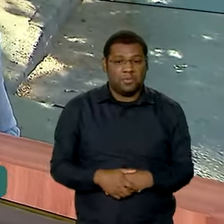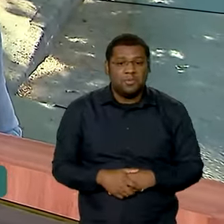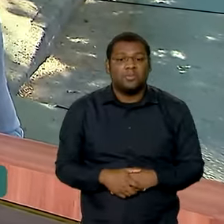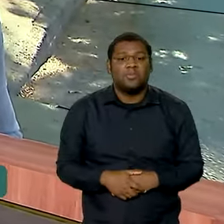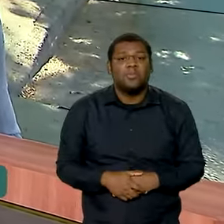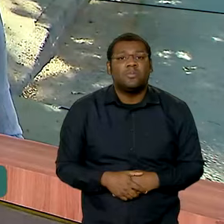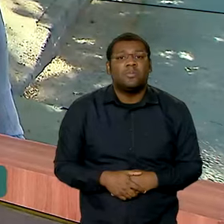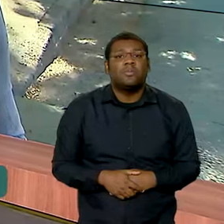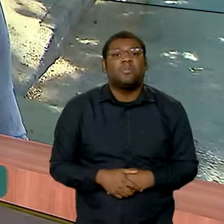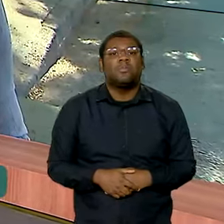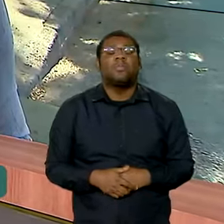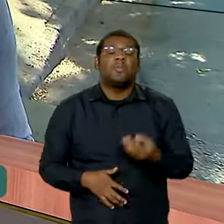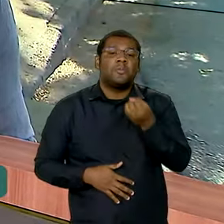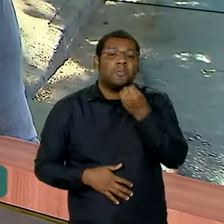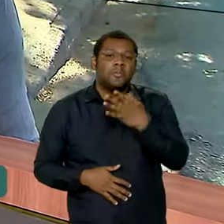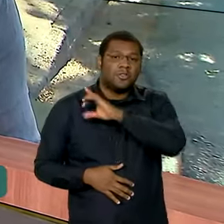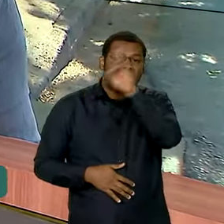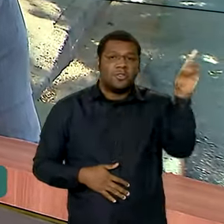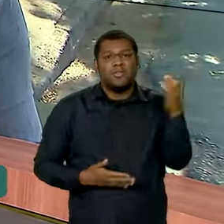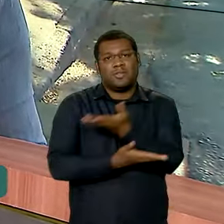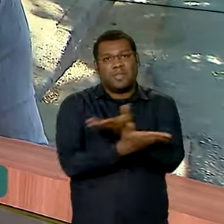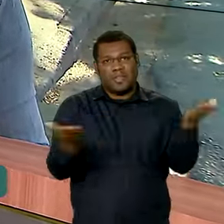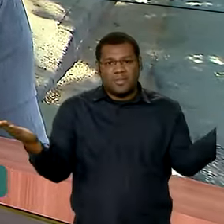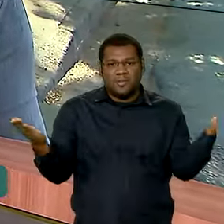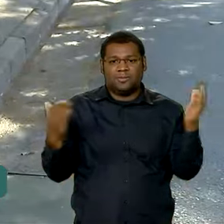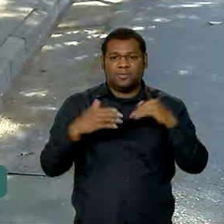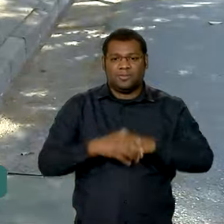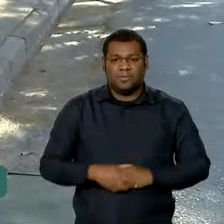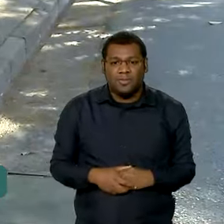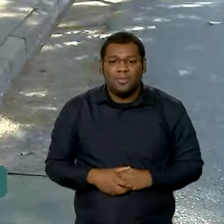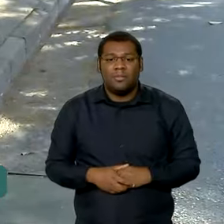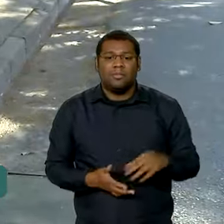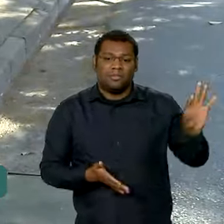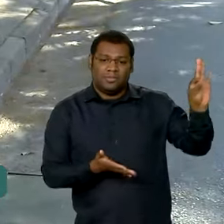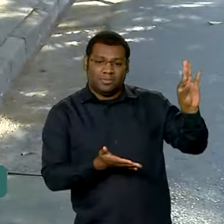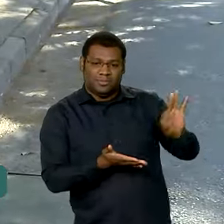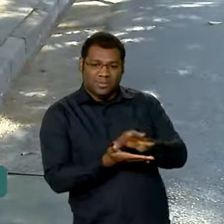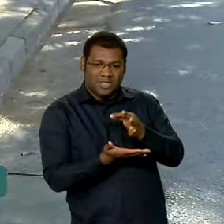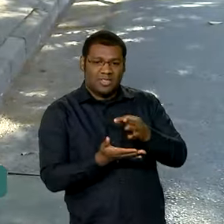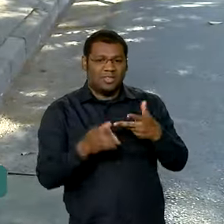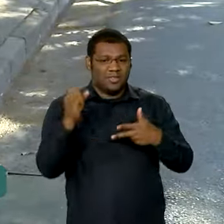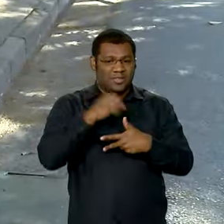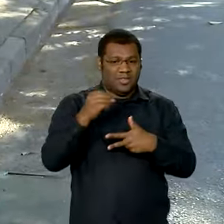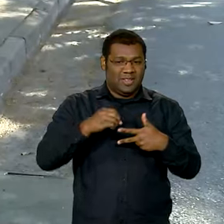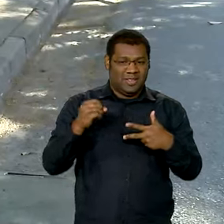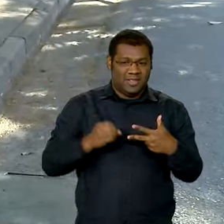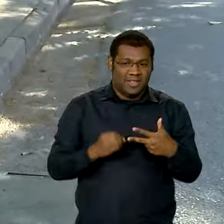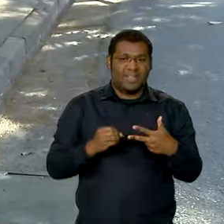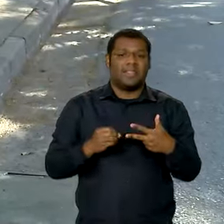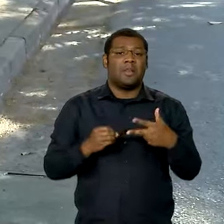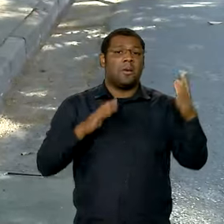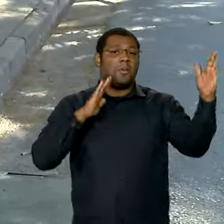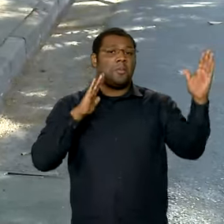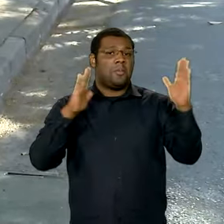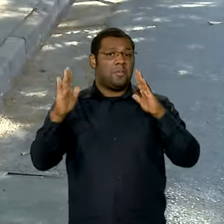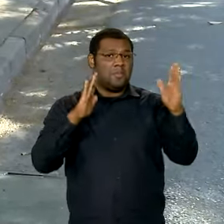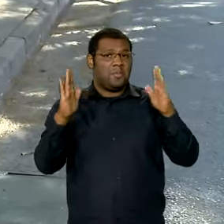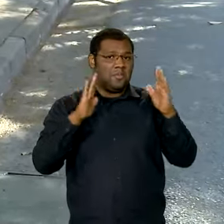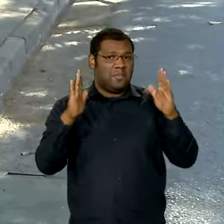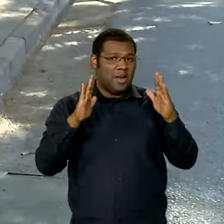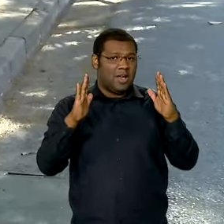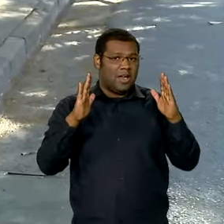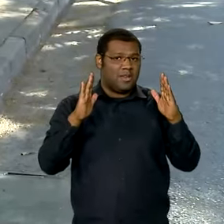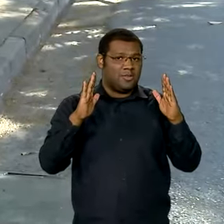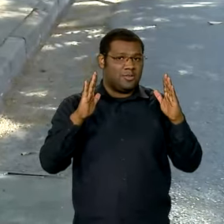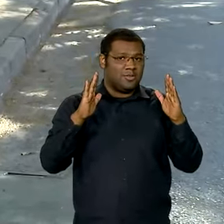Exatamente, Vanessa. Bom dia a você, bom dia a todos. Olha, as inscrições para o Enem foram encerradas na sexta-feira da